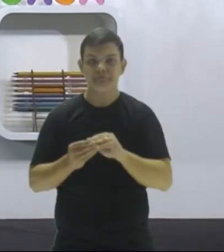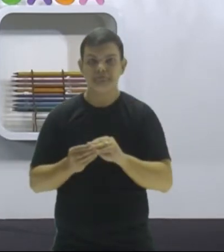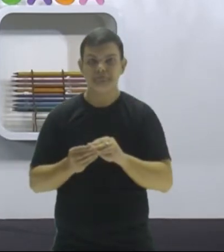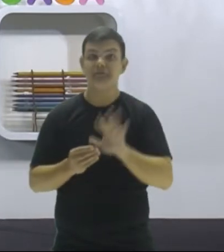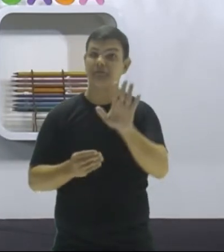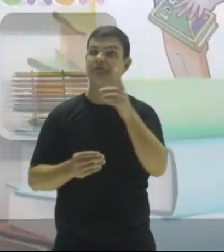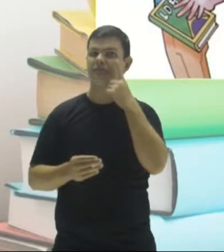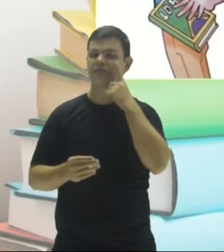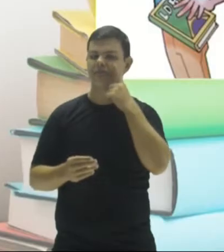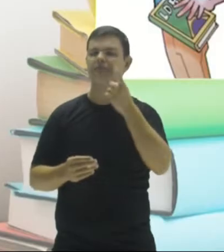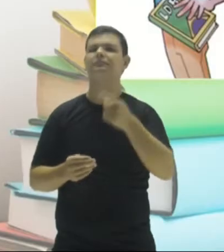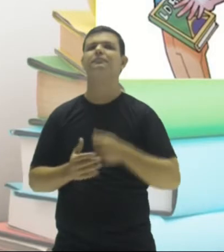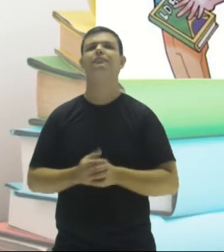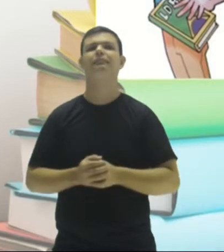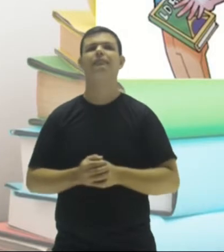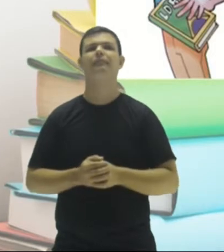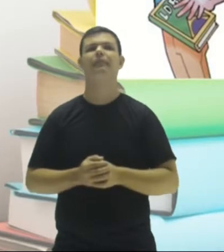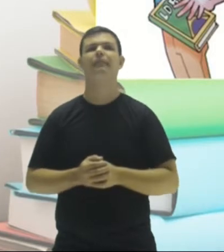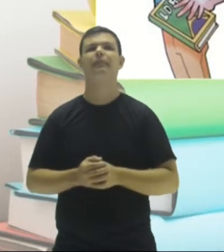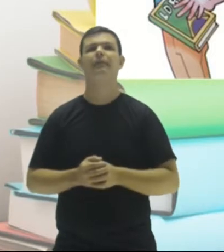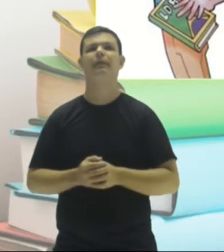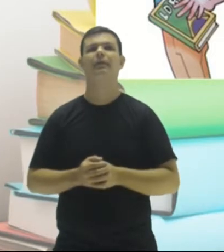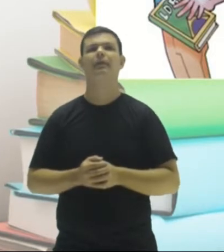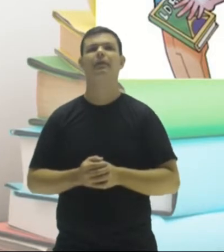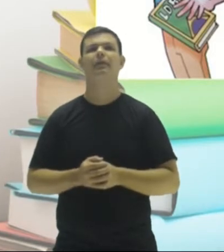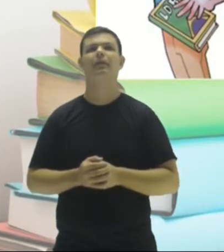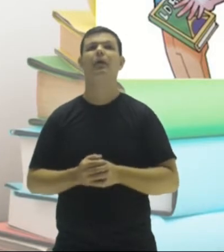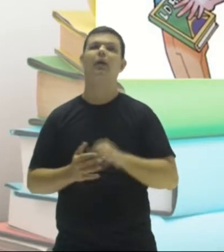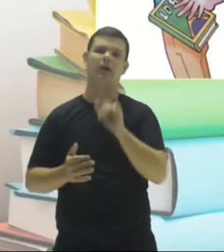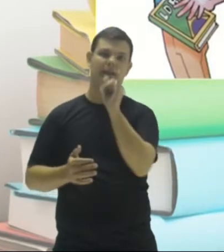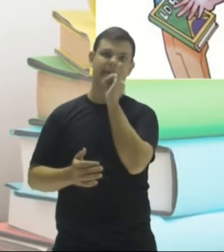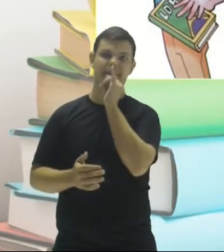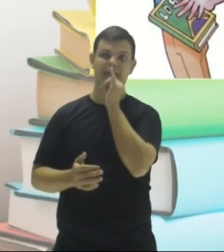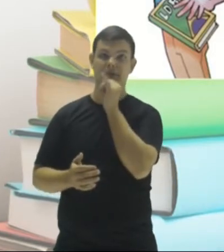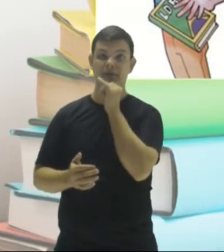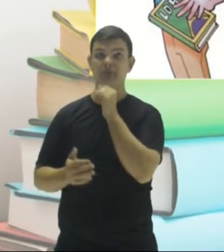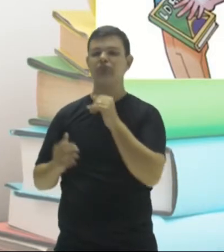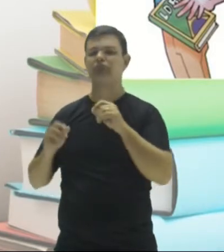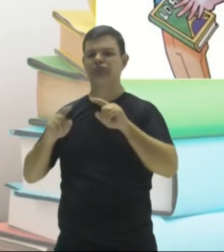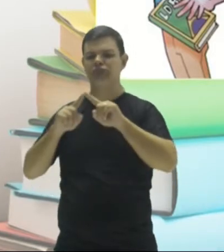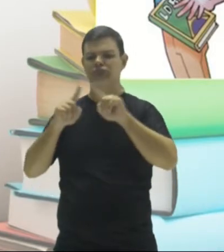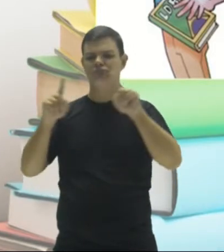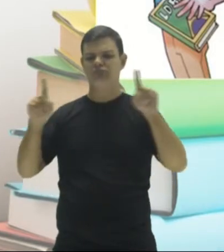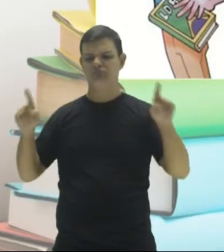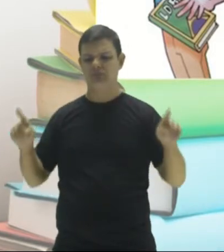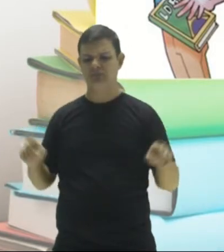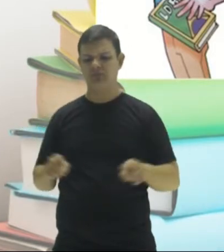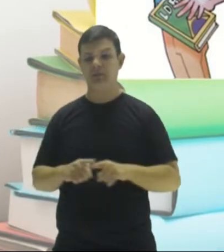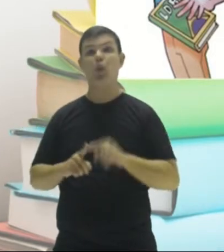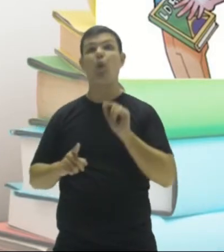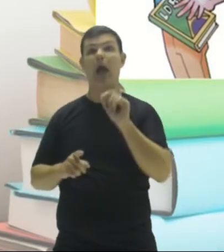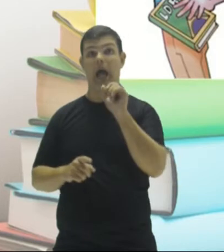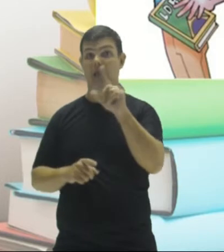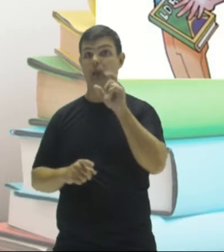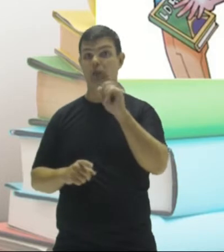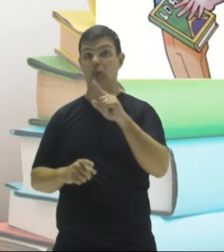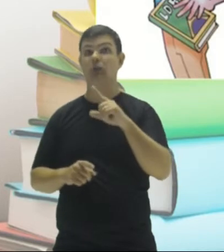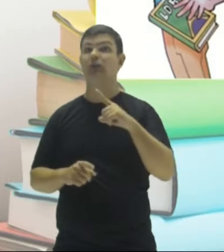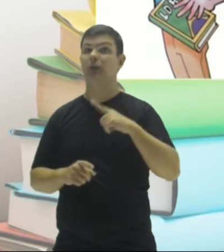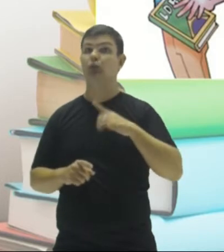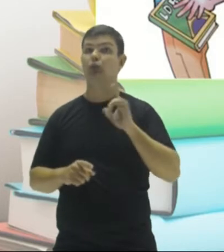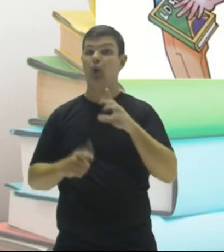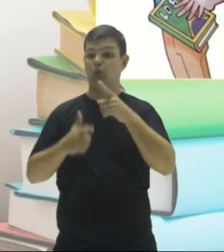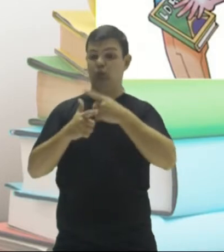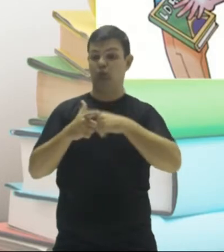Então, bora continuar lá. Aqui, por exemplo. Observe que o conjunto de divisores em azul possui apenas dois